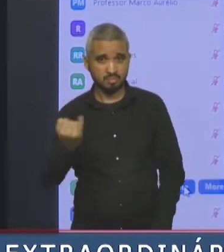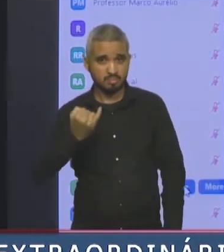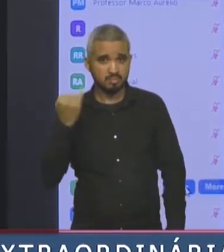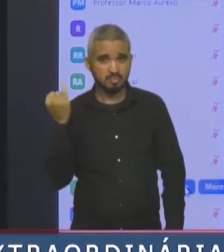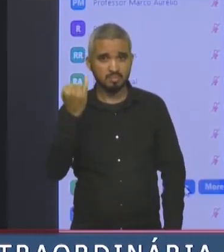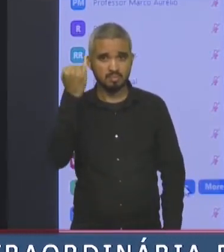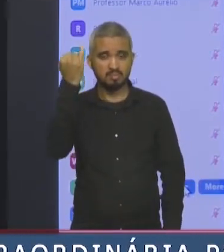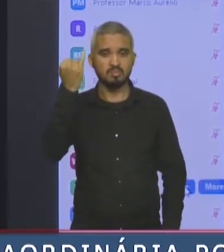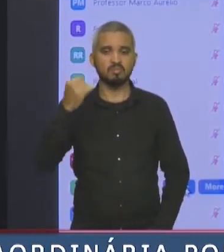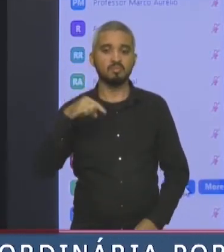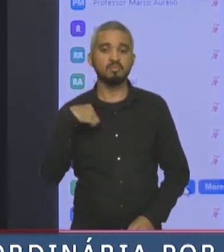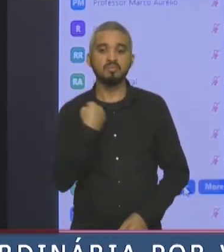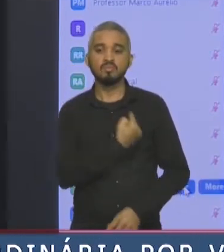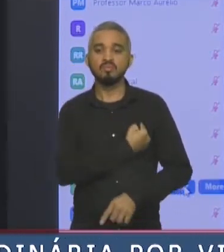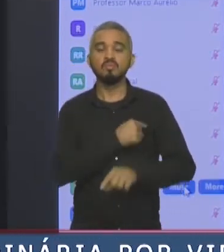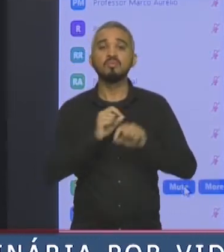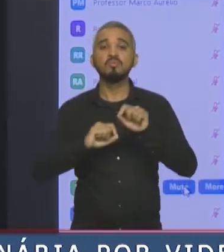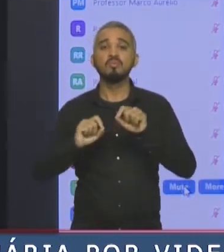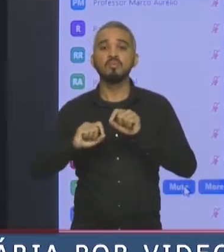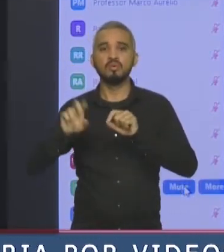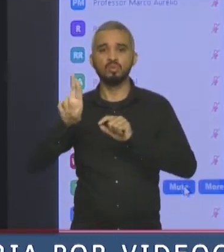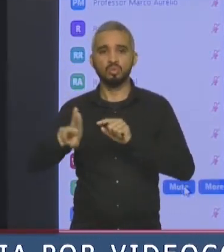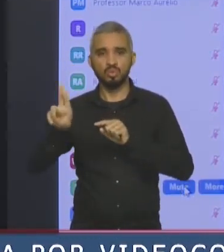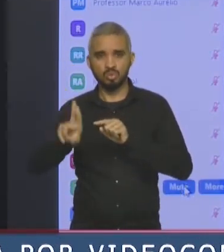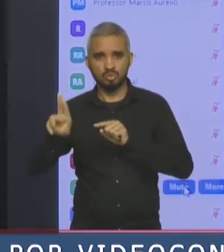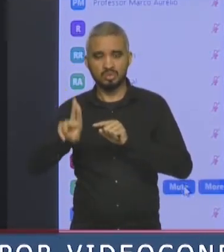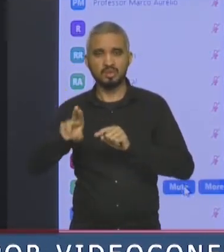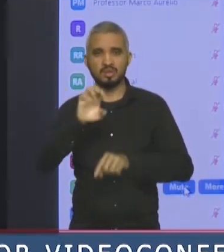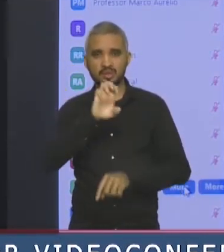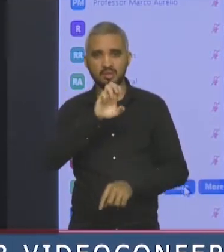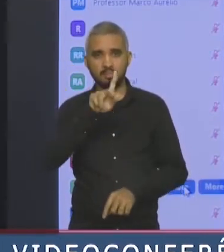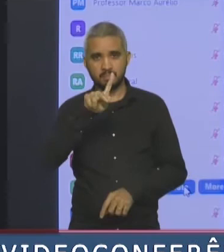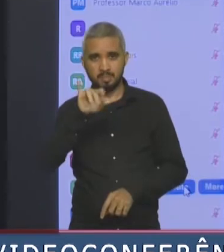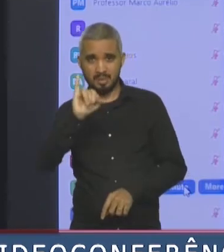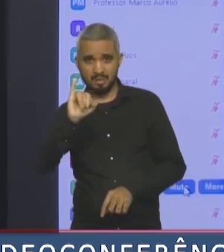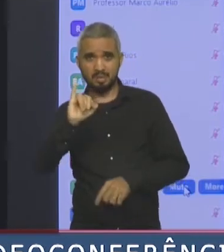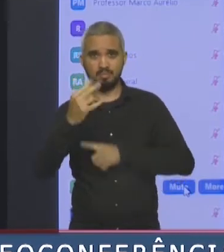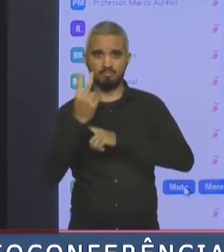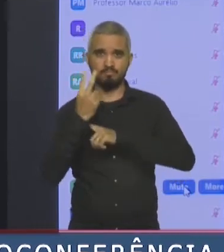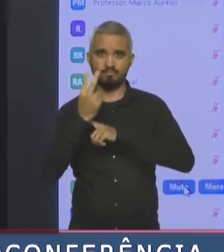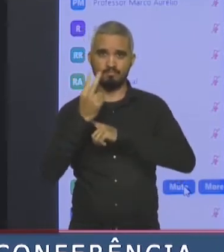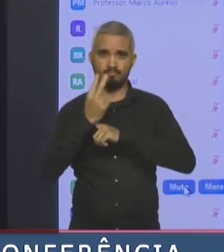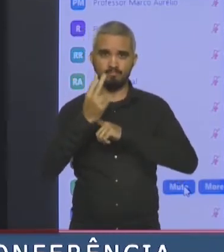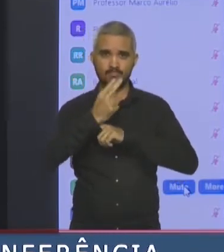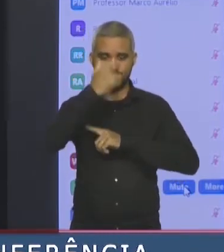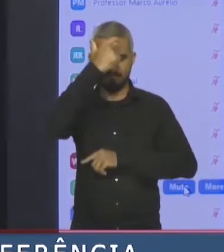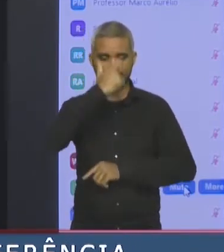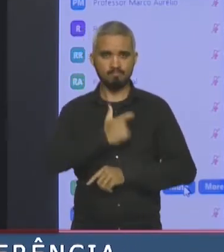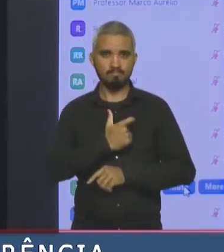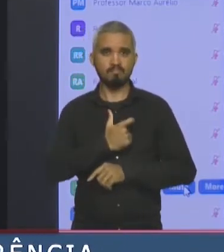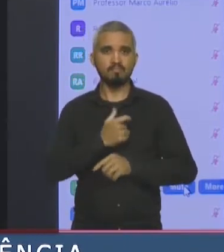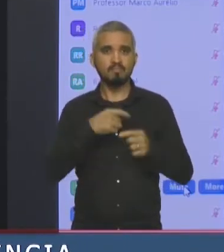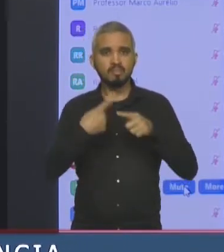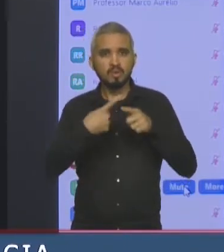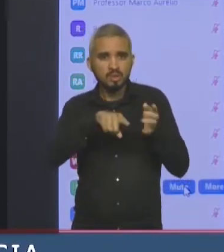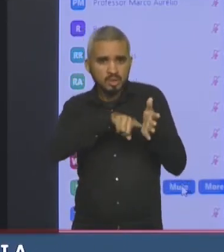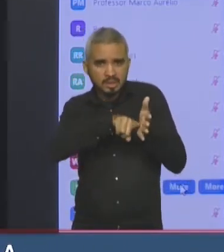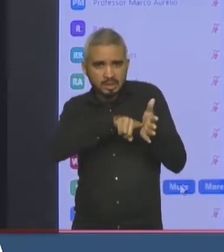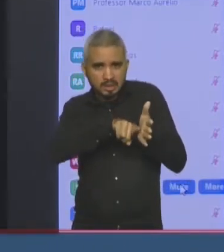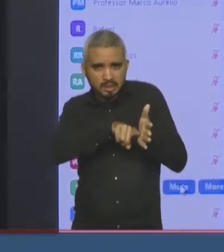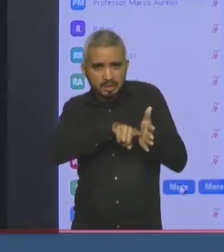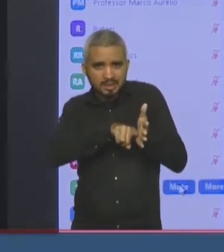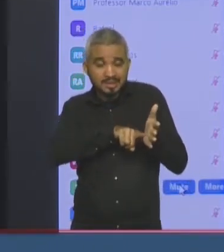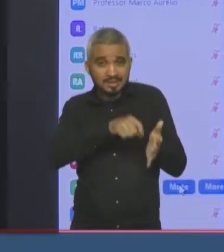fornecimento de equipamentos de proteção individual para eles, tendo em vista aí que os estudos mostravam que de cada 100 infectados pelo